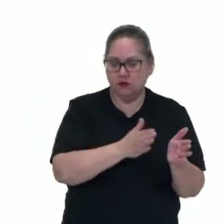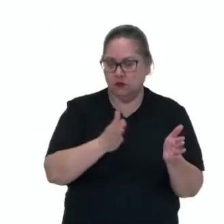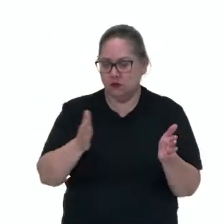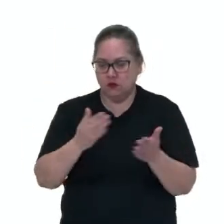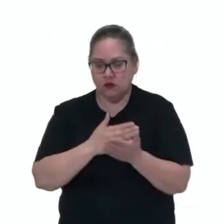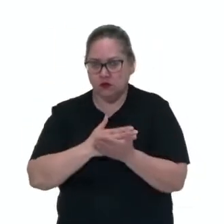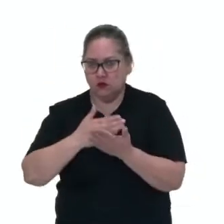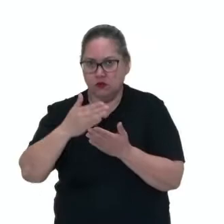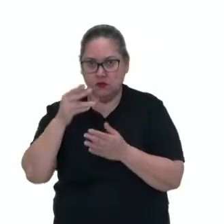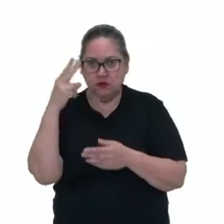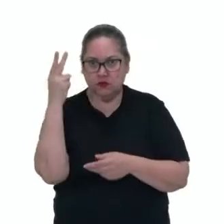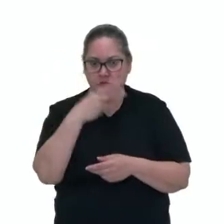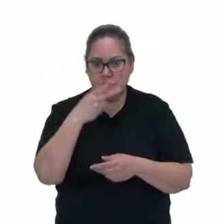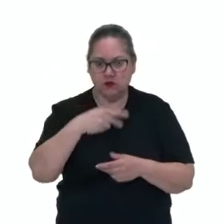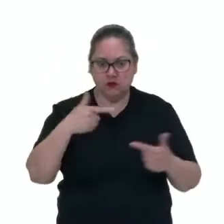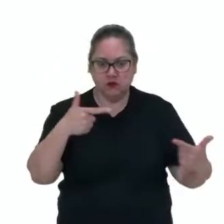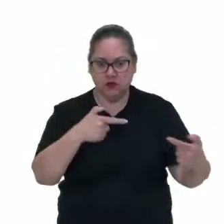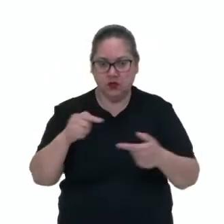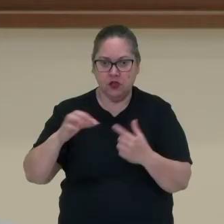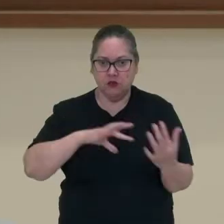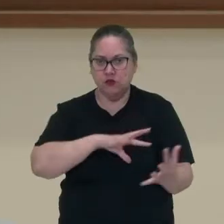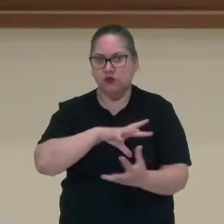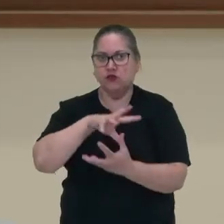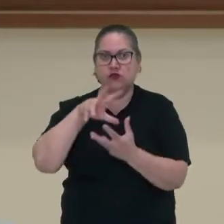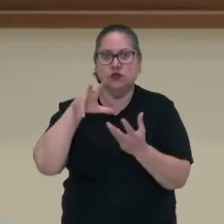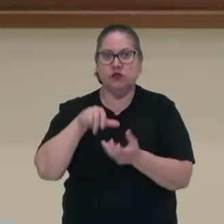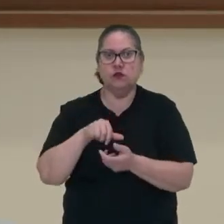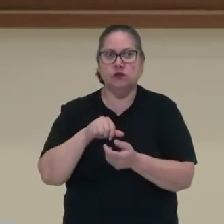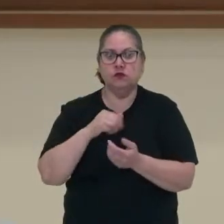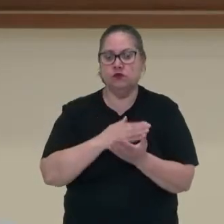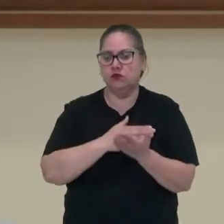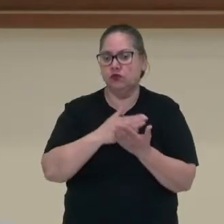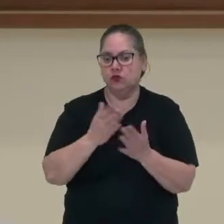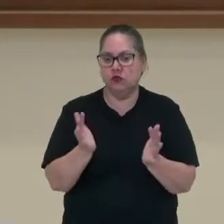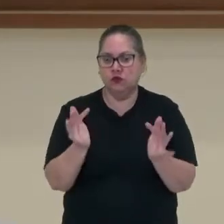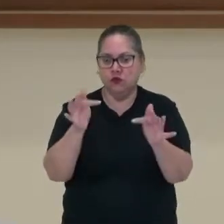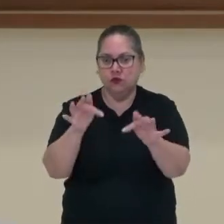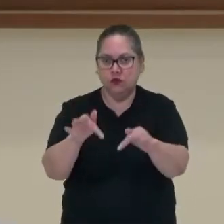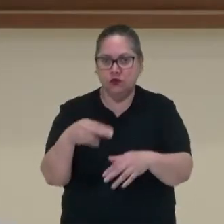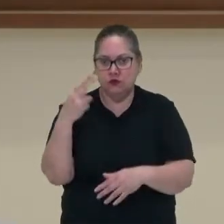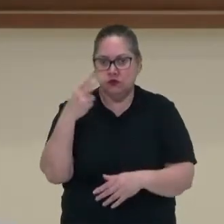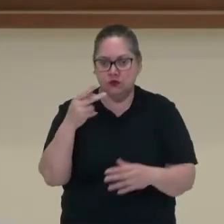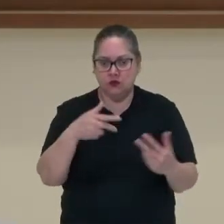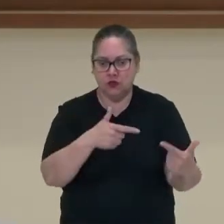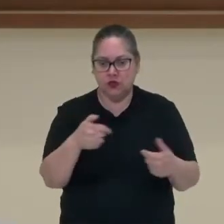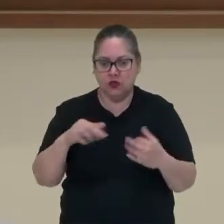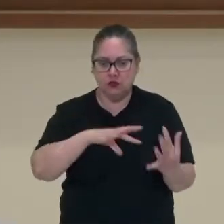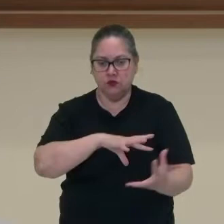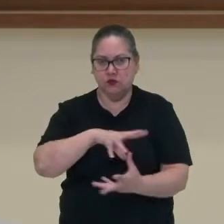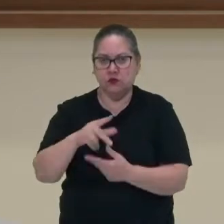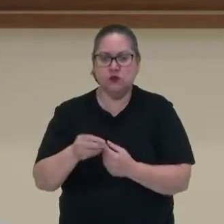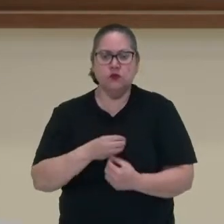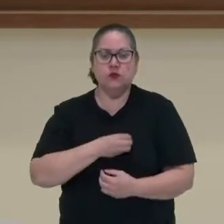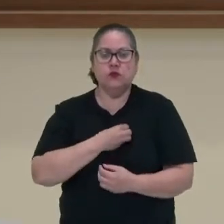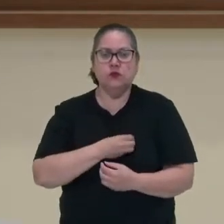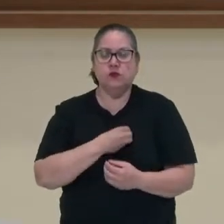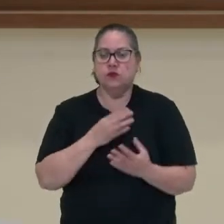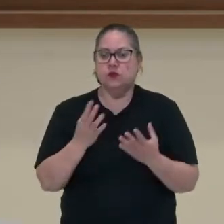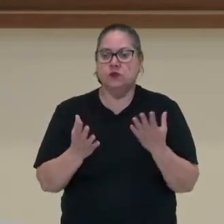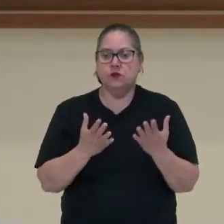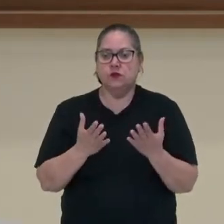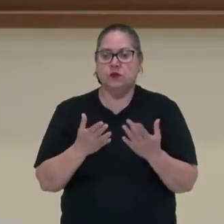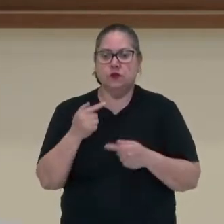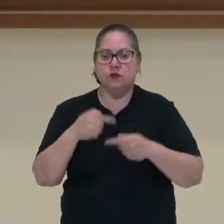iniciando a Segunda Guerra Mundial, inclusive do início ao fim da Segunda Guerra Mundial, ele vivia a situação